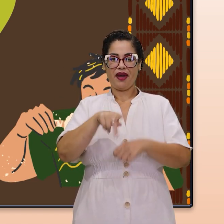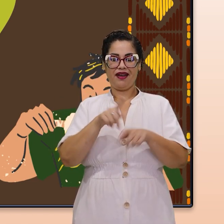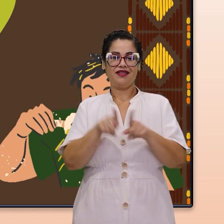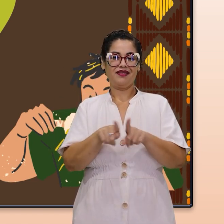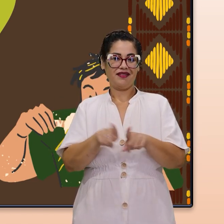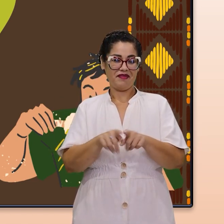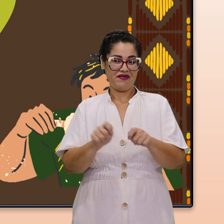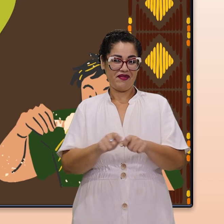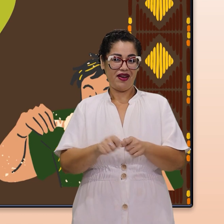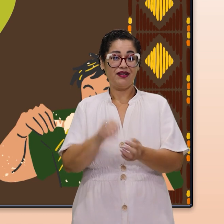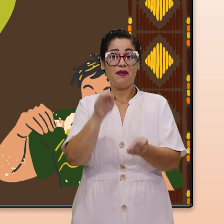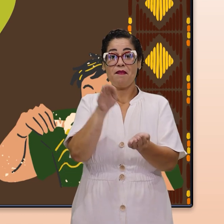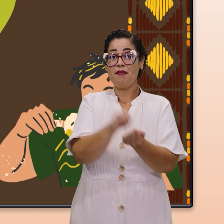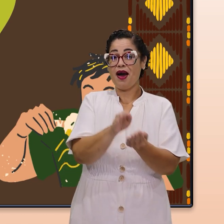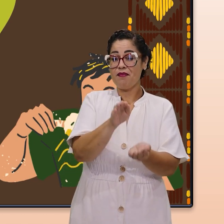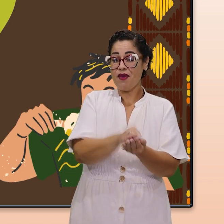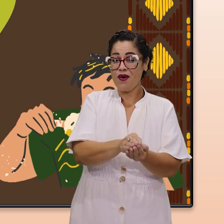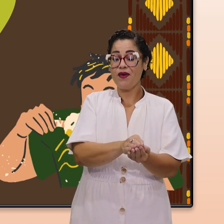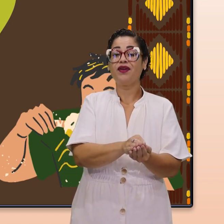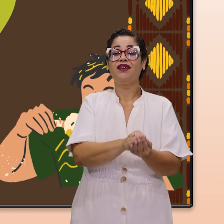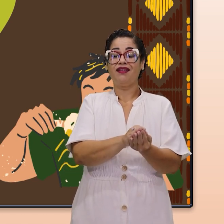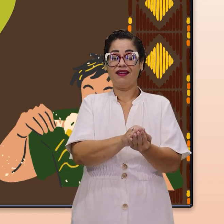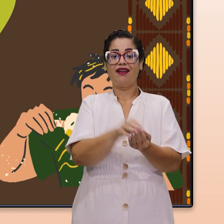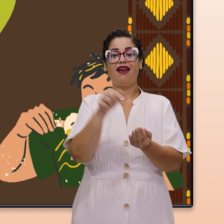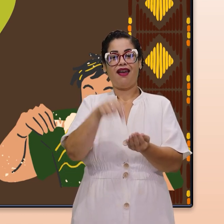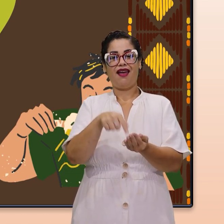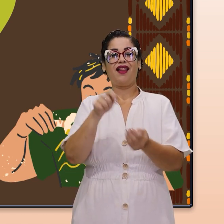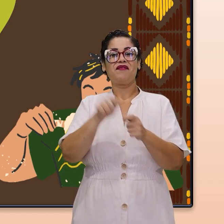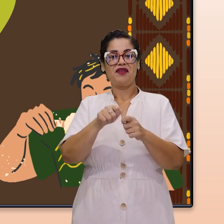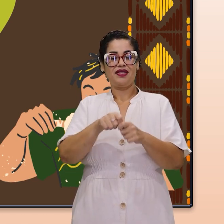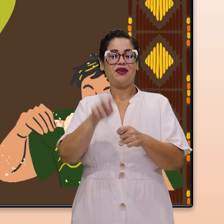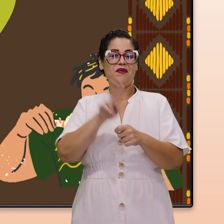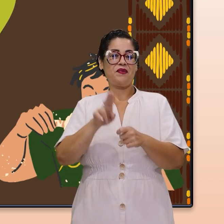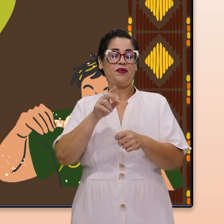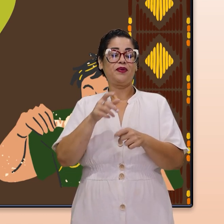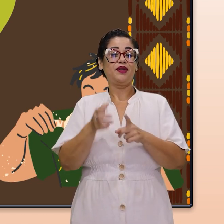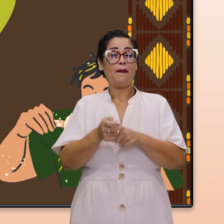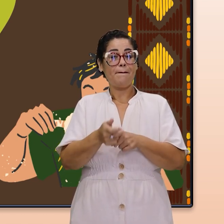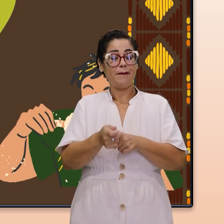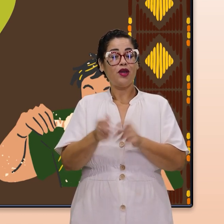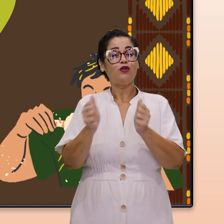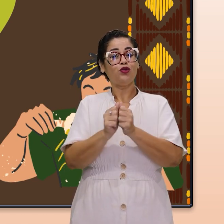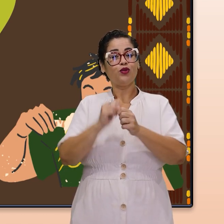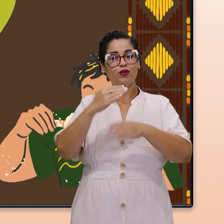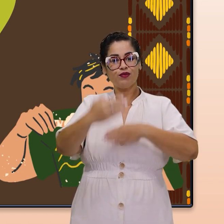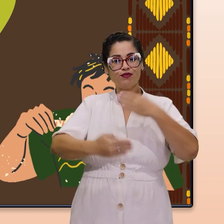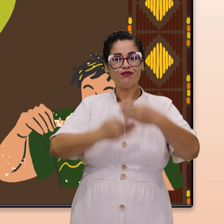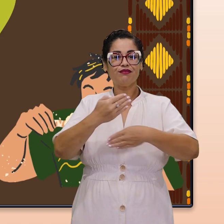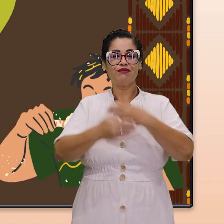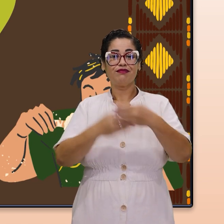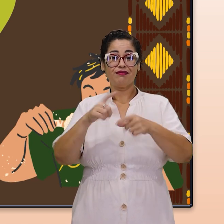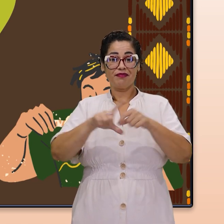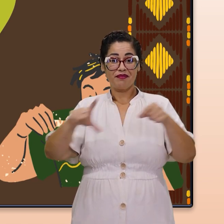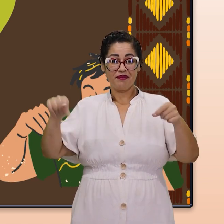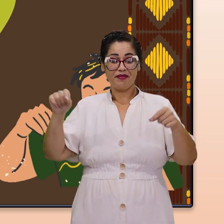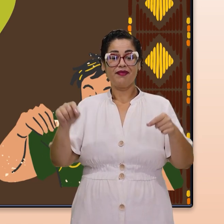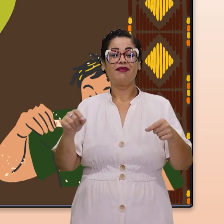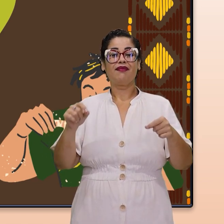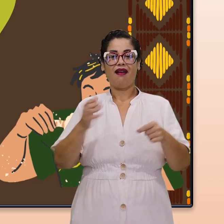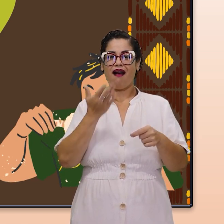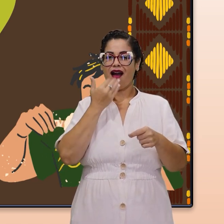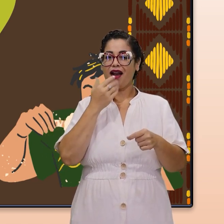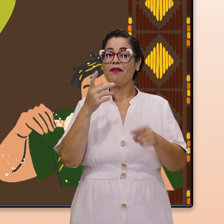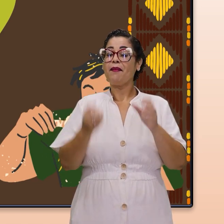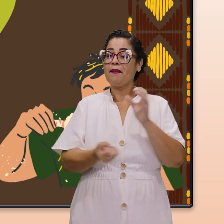também. A pamonha, que é feita a partir do milho e com a palha do milho cozida. É um